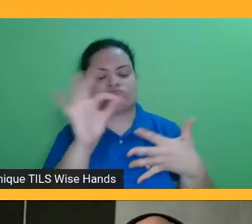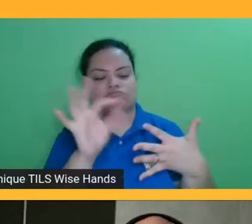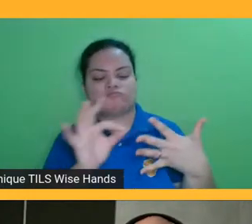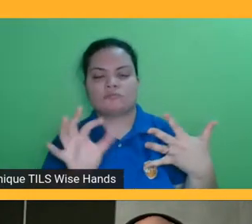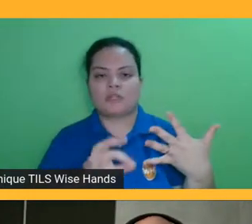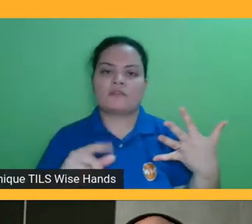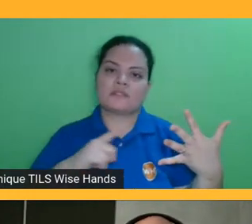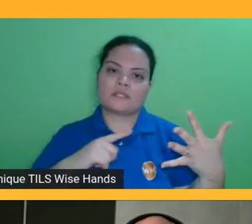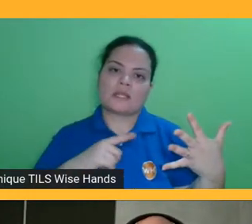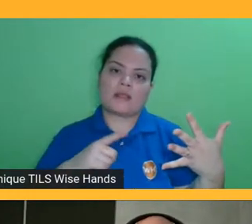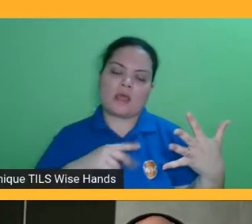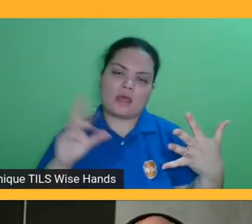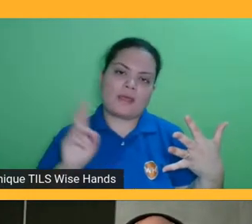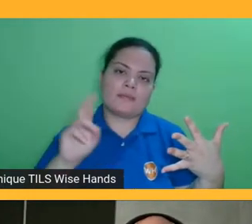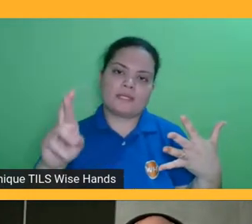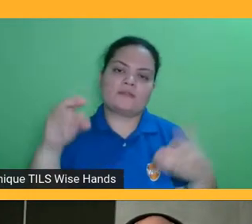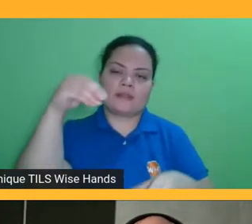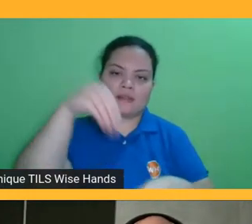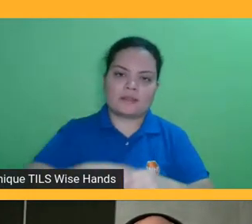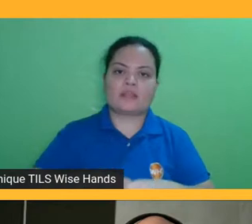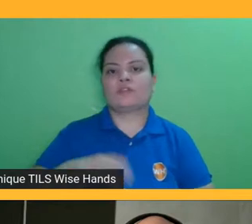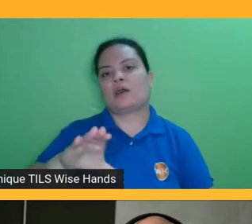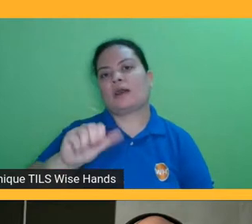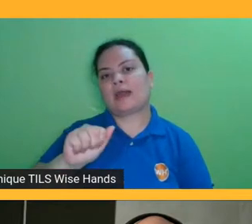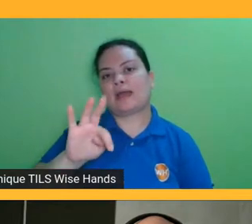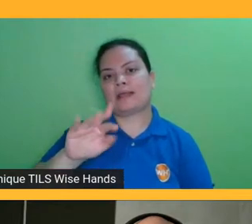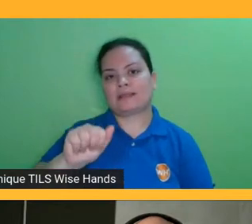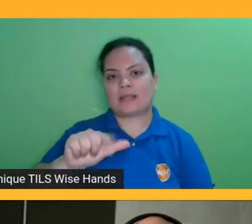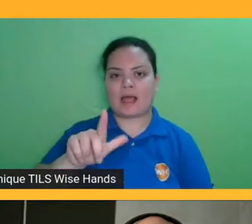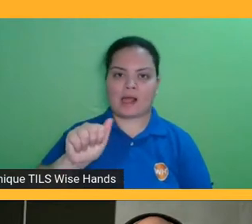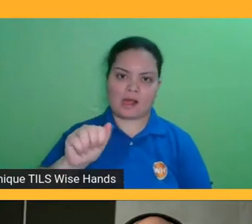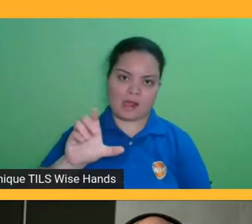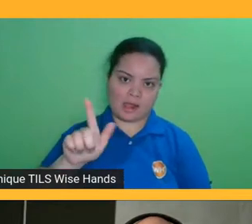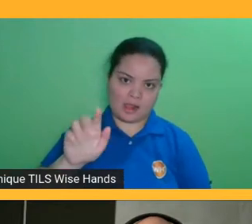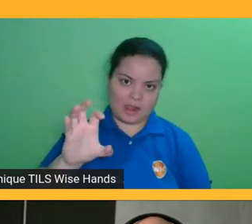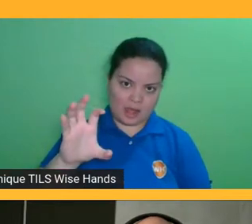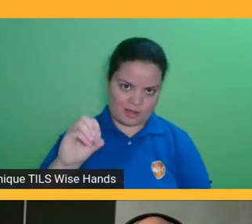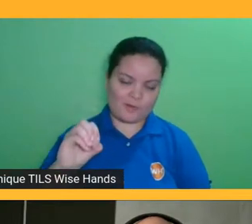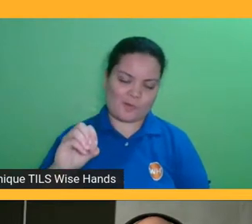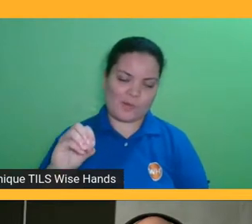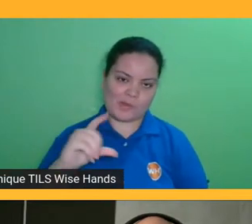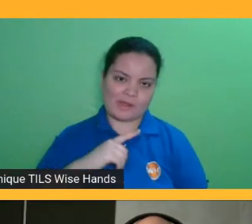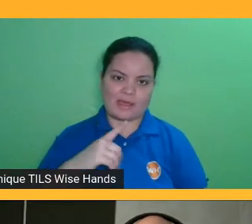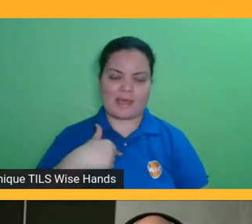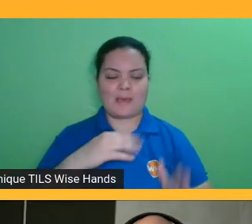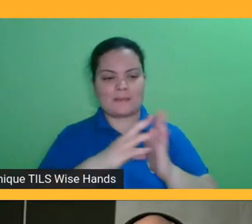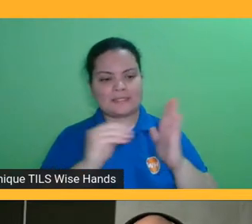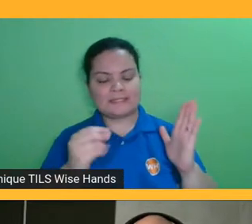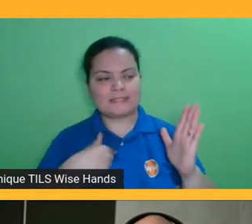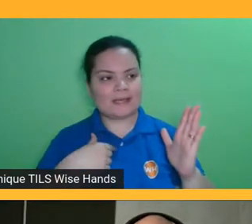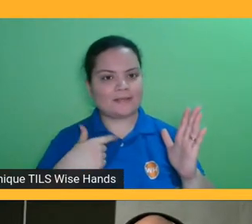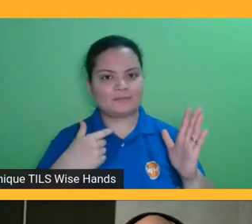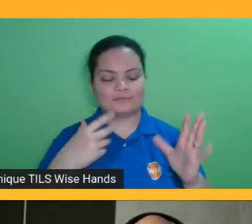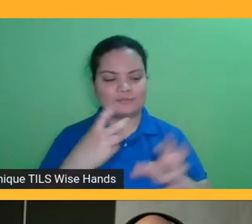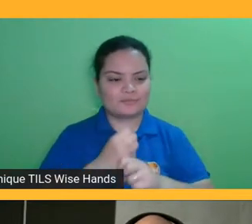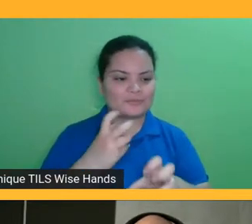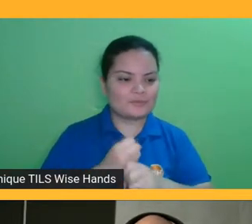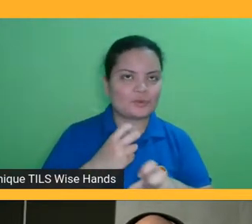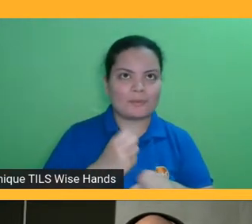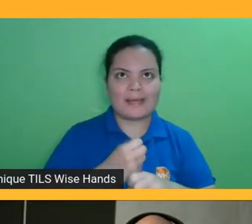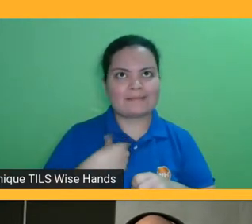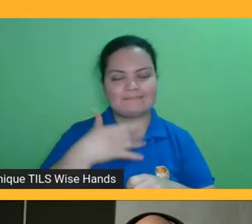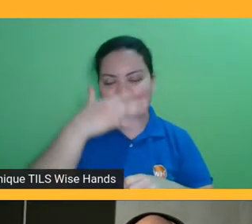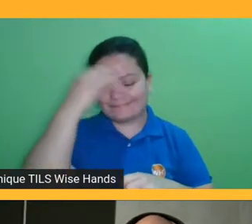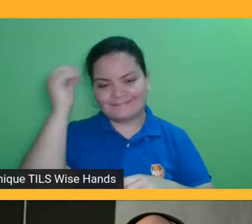a companhia tem acho que 18 selos, eu até perdi a conta desse número de selos, mas livros de muitos gêneros